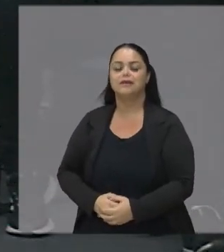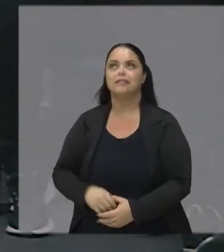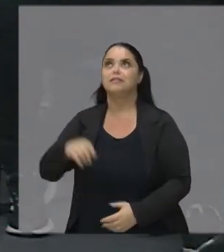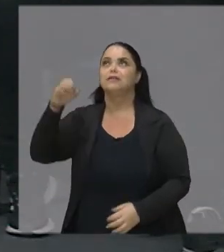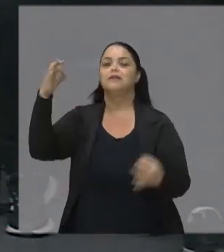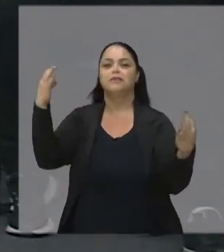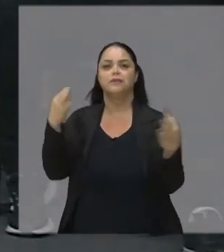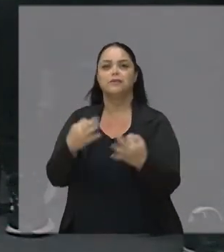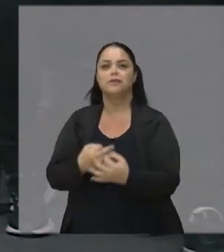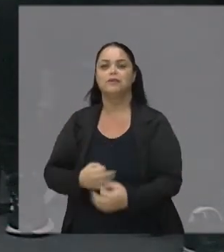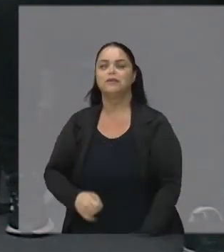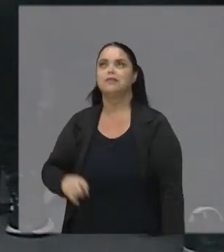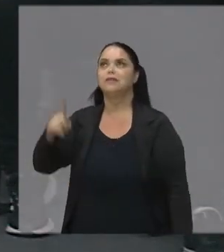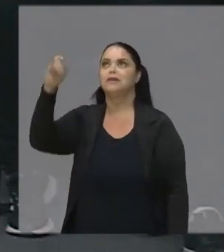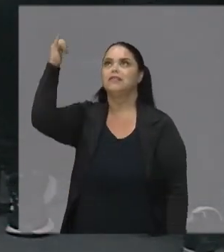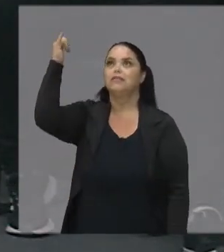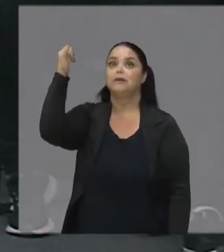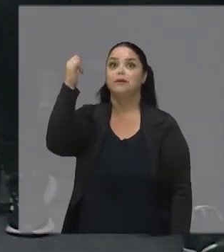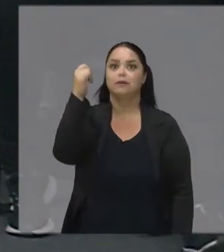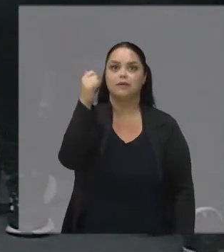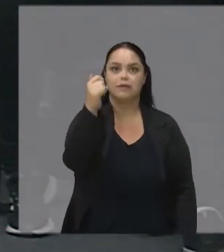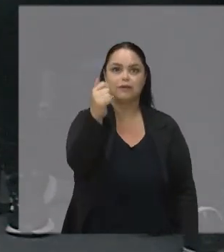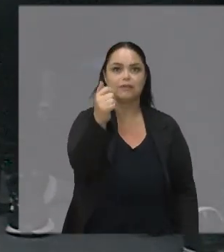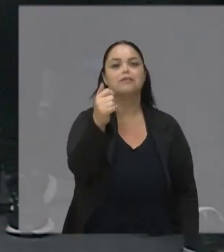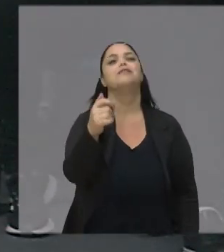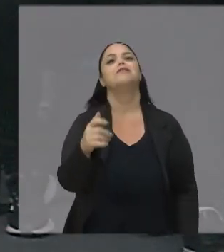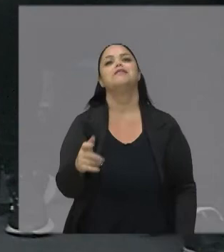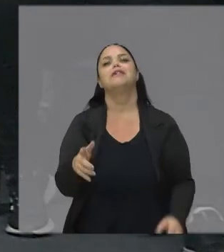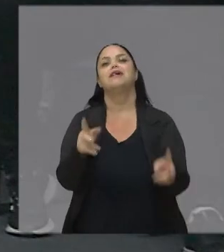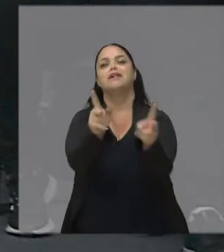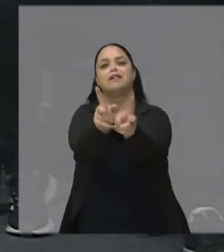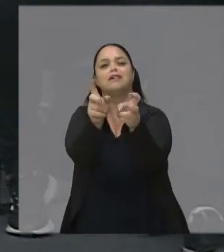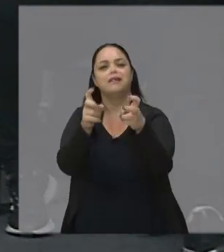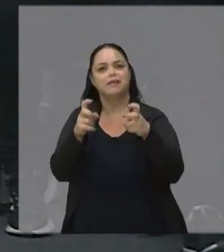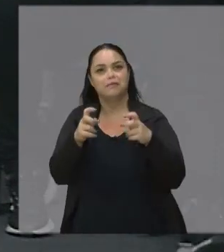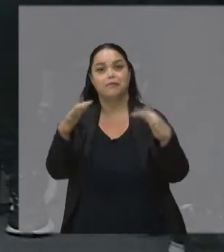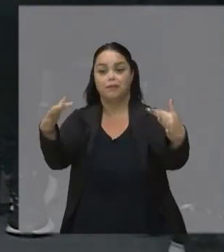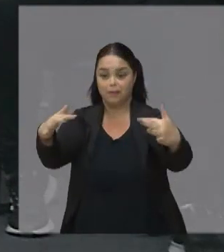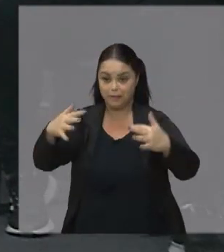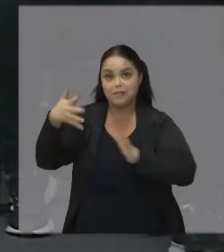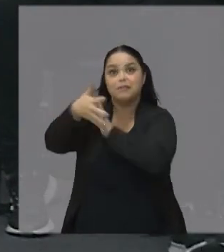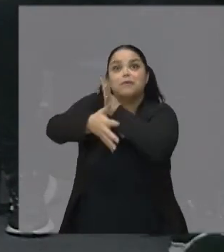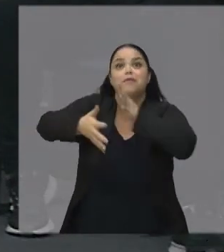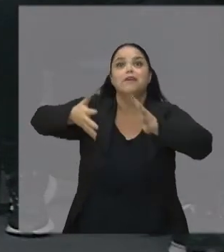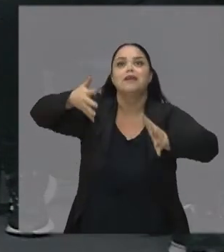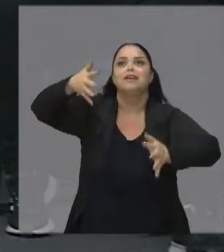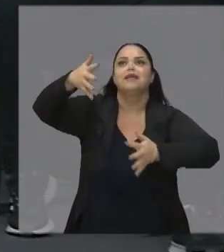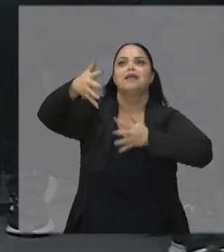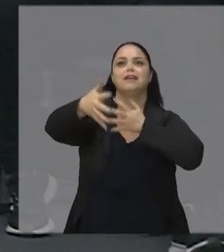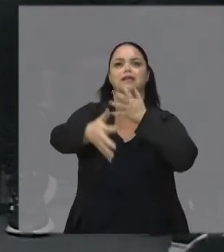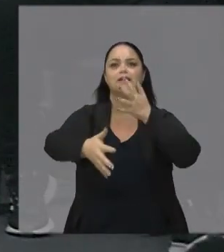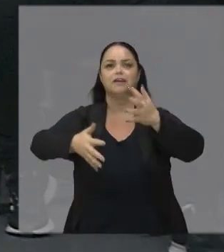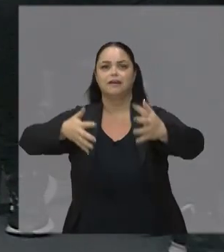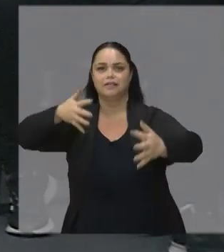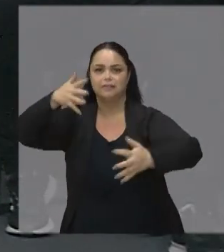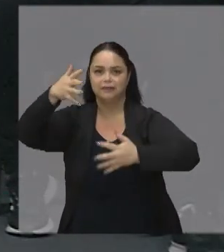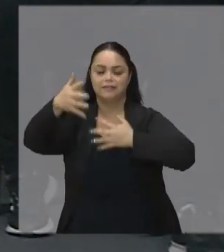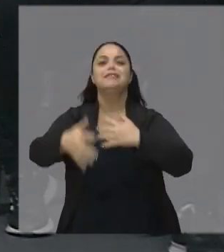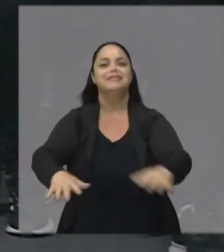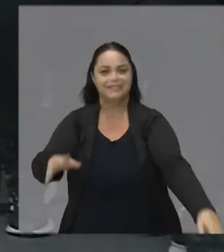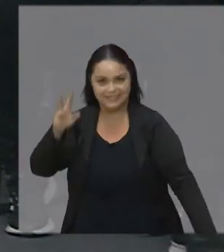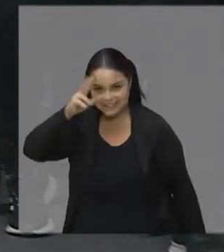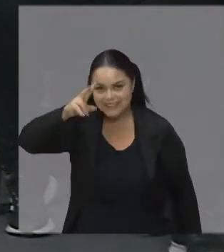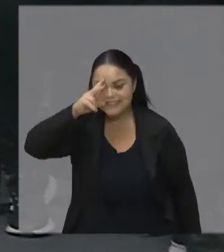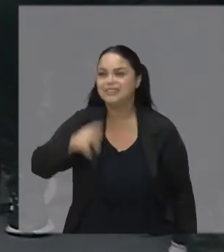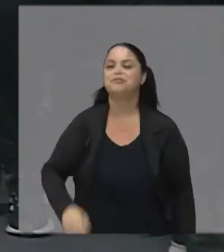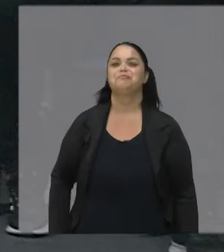Tão certo como Eu te falo E podes me ouvir Lembraram Vocês